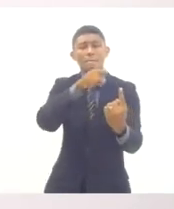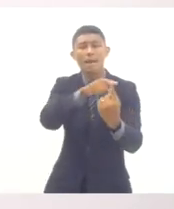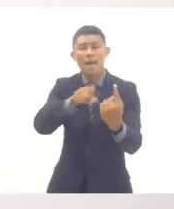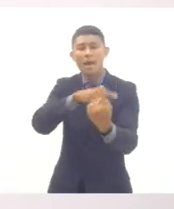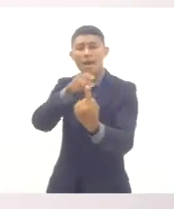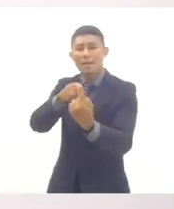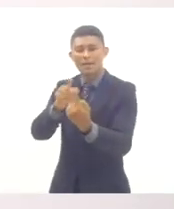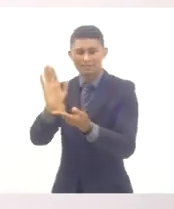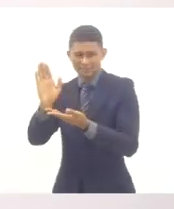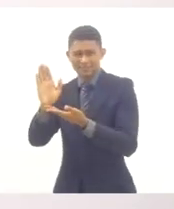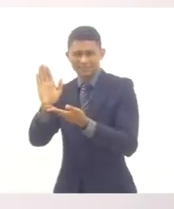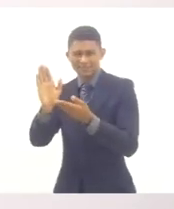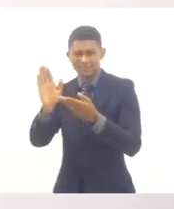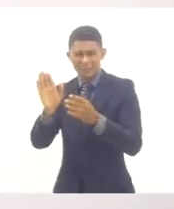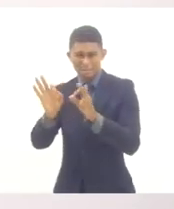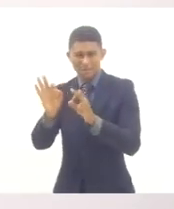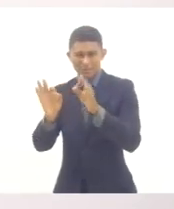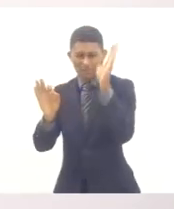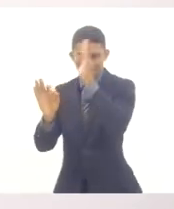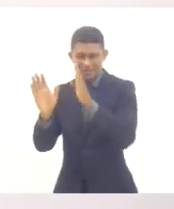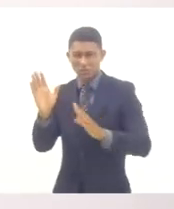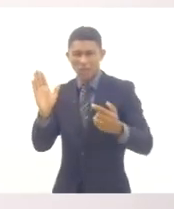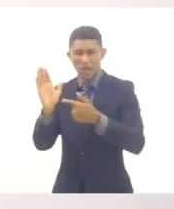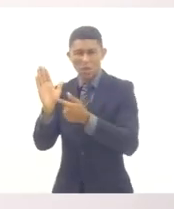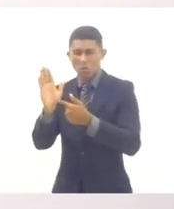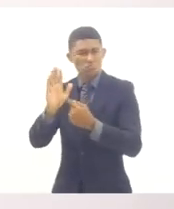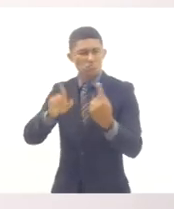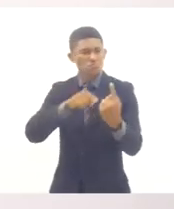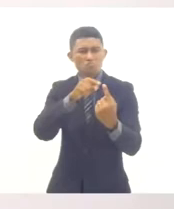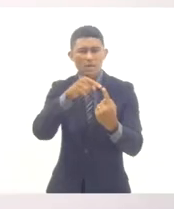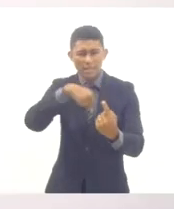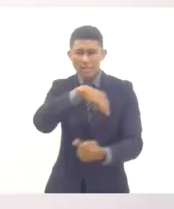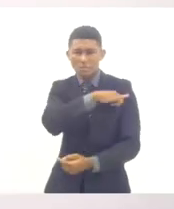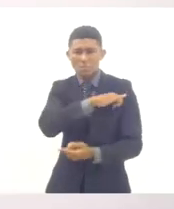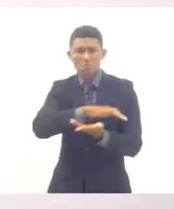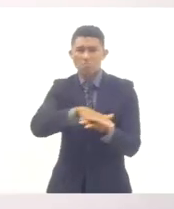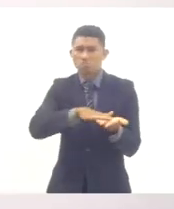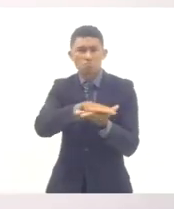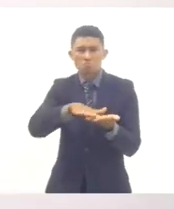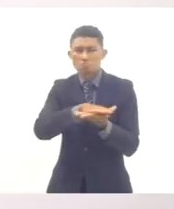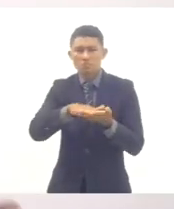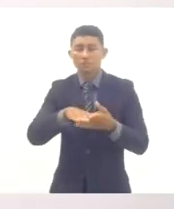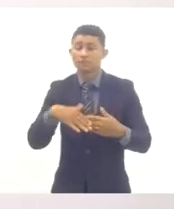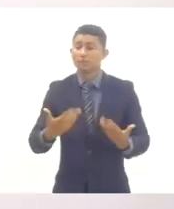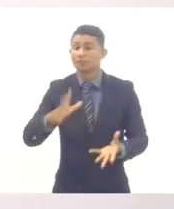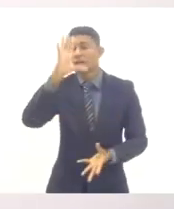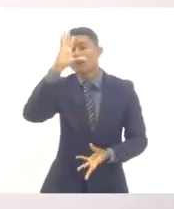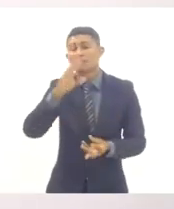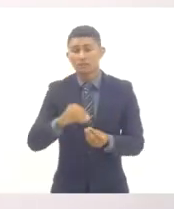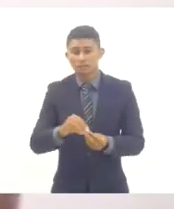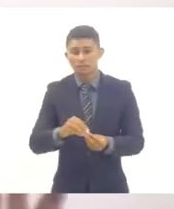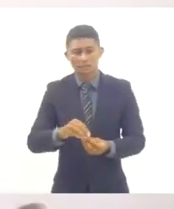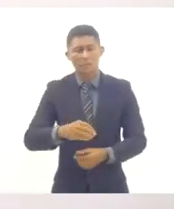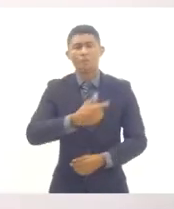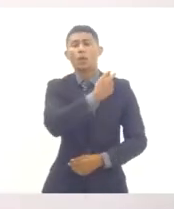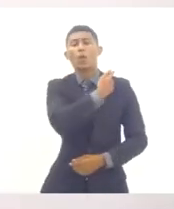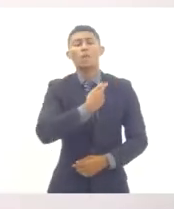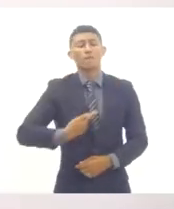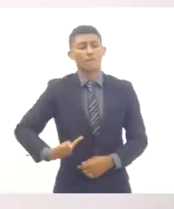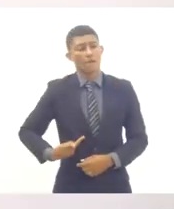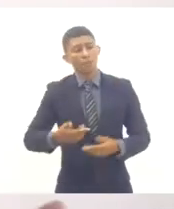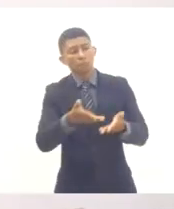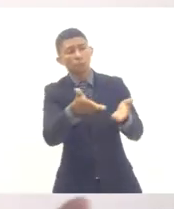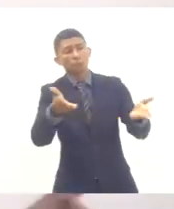Nacional para o estado do Rio. Então, se nós não temos um plano, nós temos governos que fazem aquilo que bem